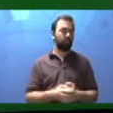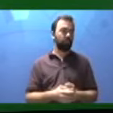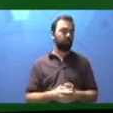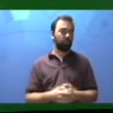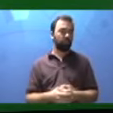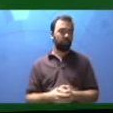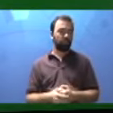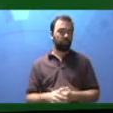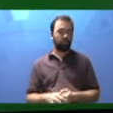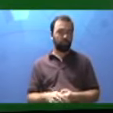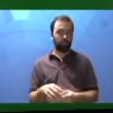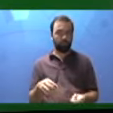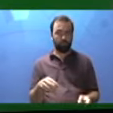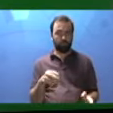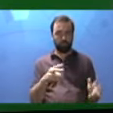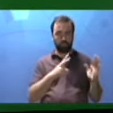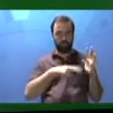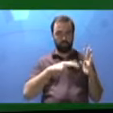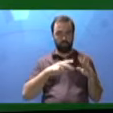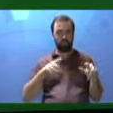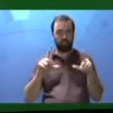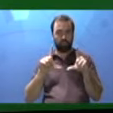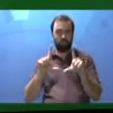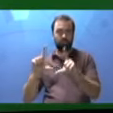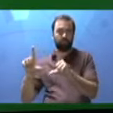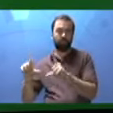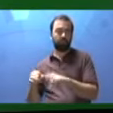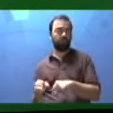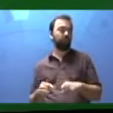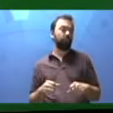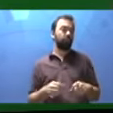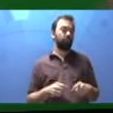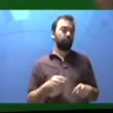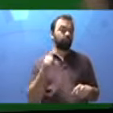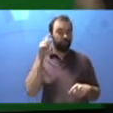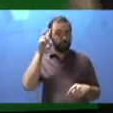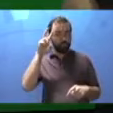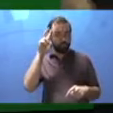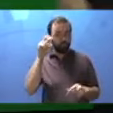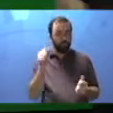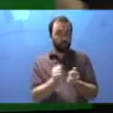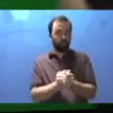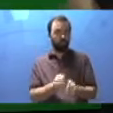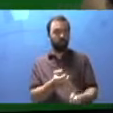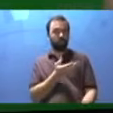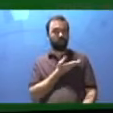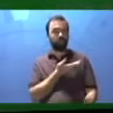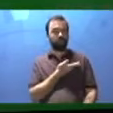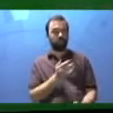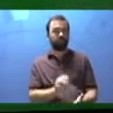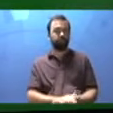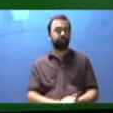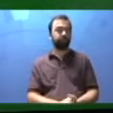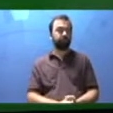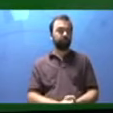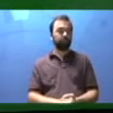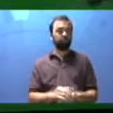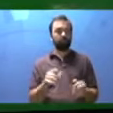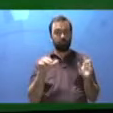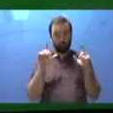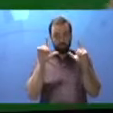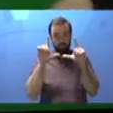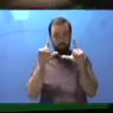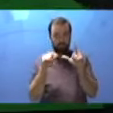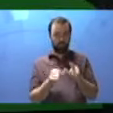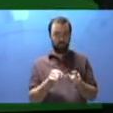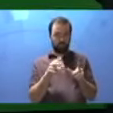você contribui? Leia a tirinha a seguir e reflita com os seus colegas. Nós vamos fazer uma leitura da